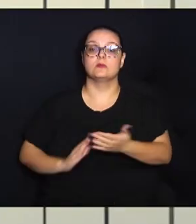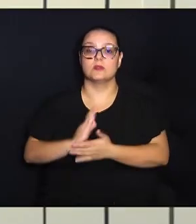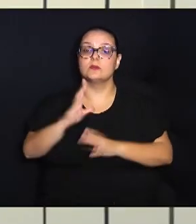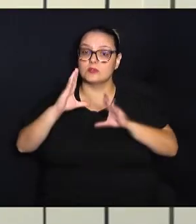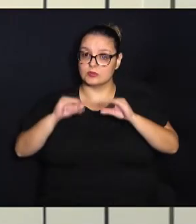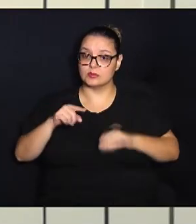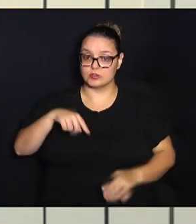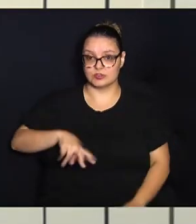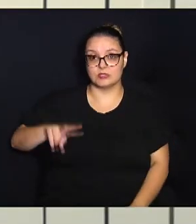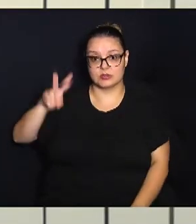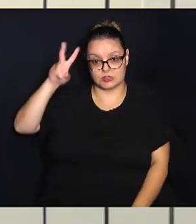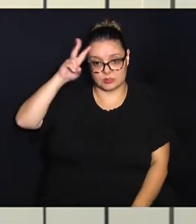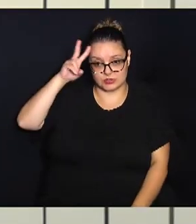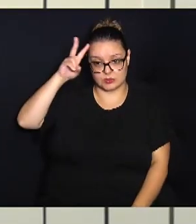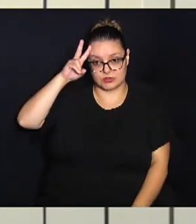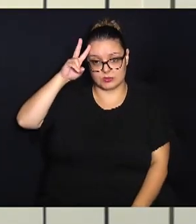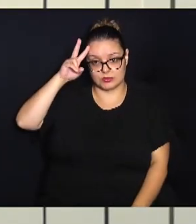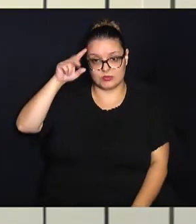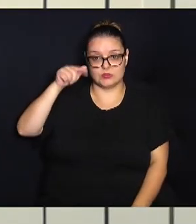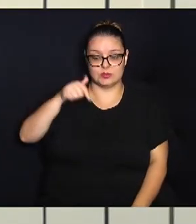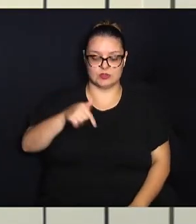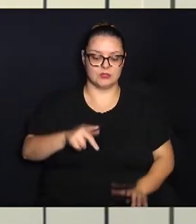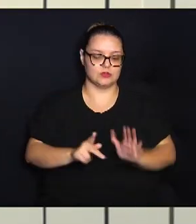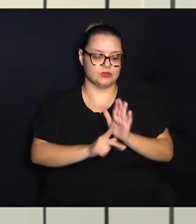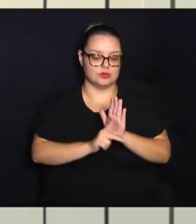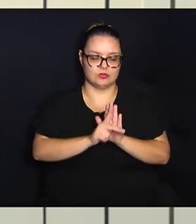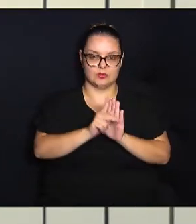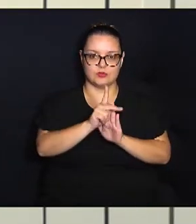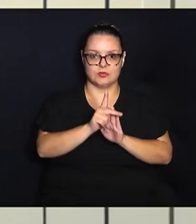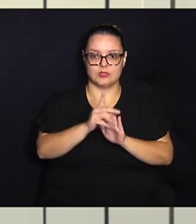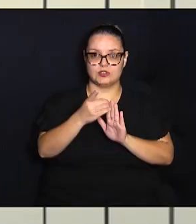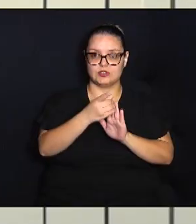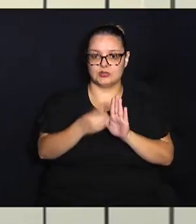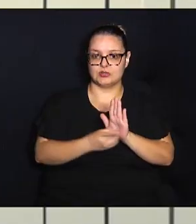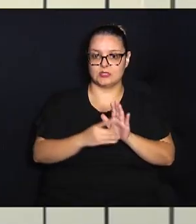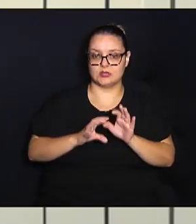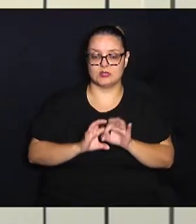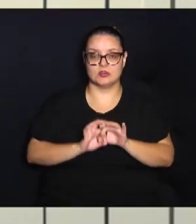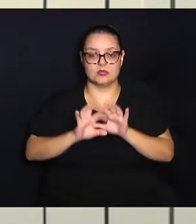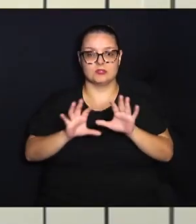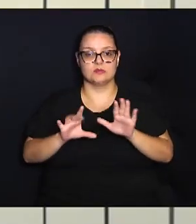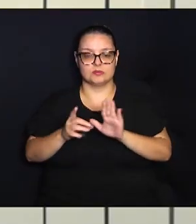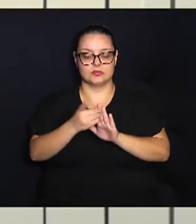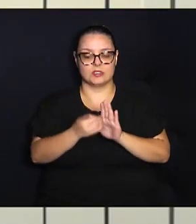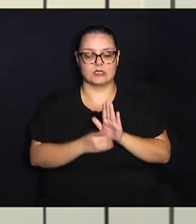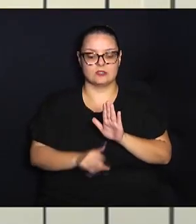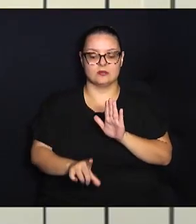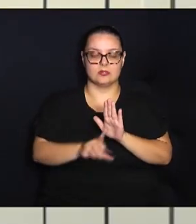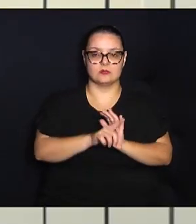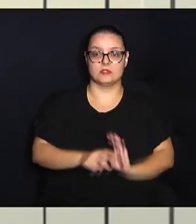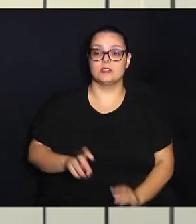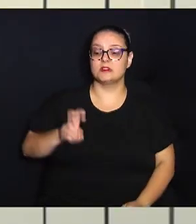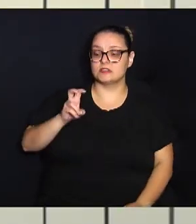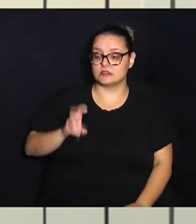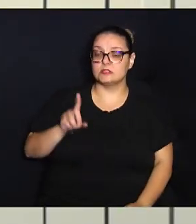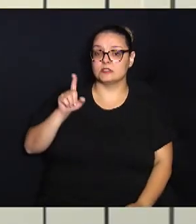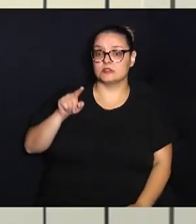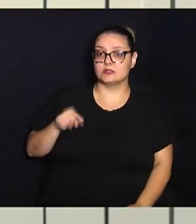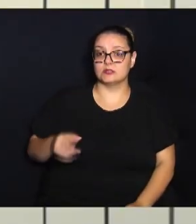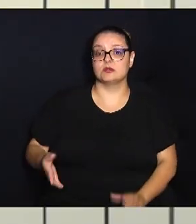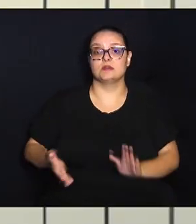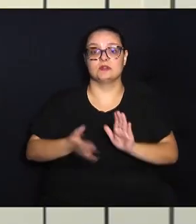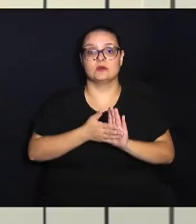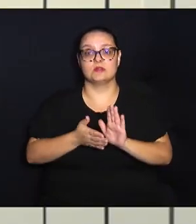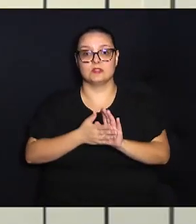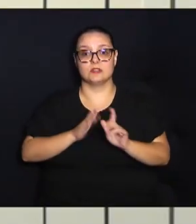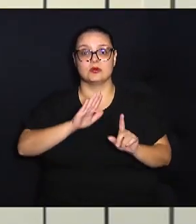desta segunda-feira, sete projetos de decreto legislativo. Deste, cinco são proposições